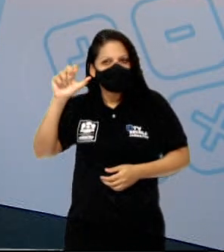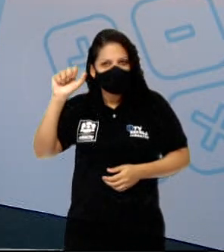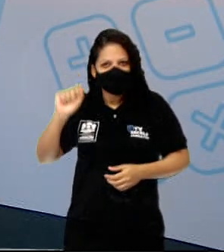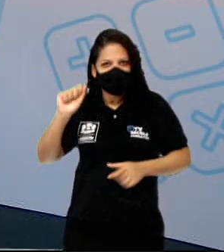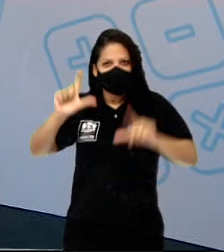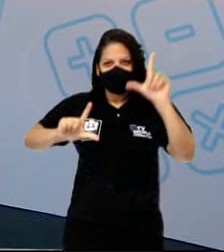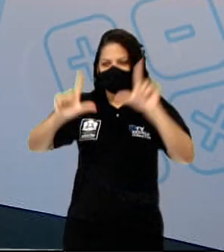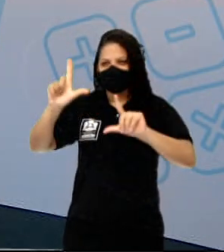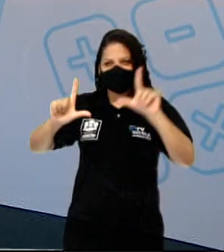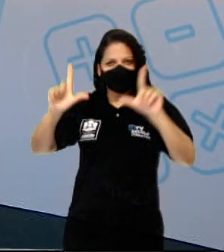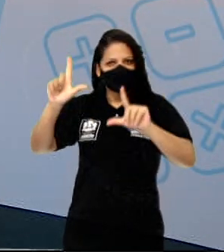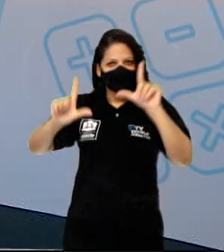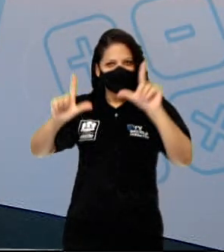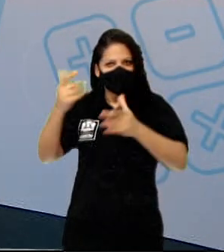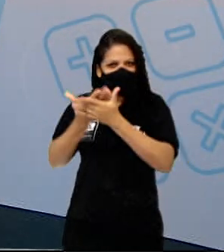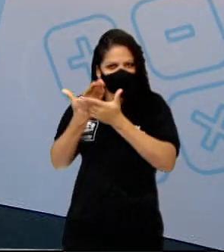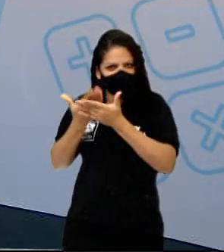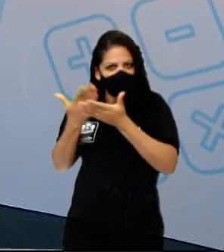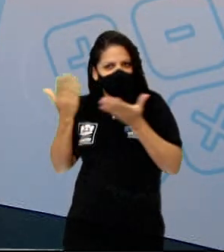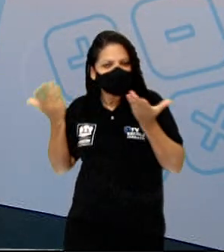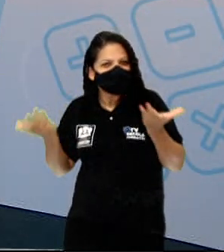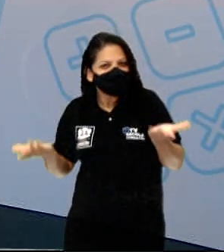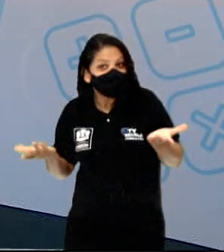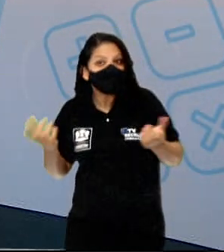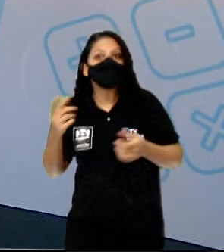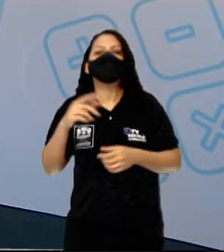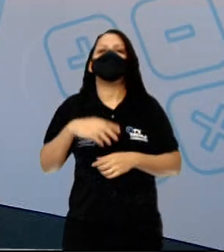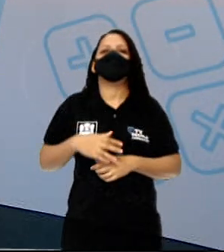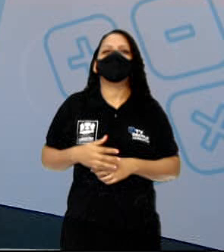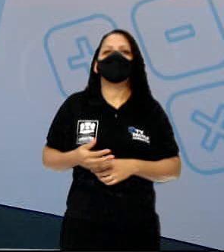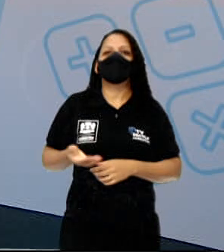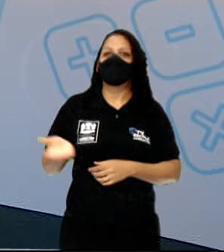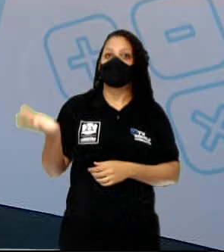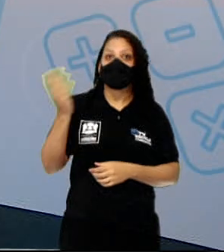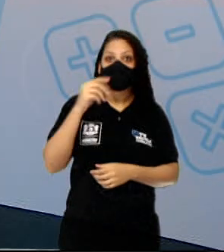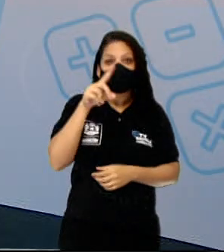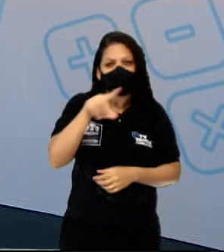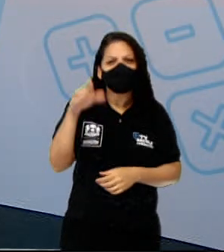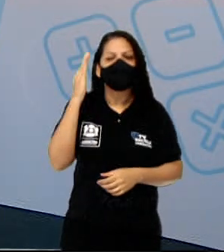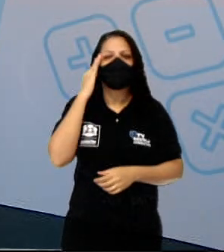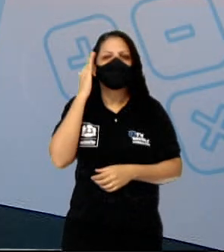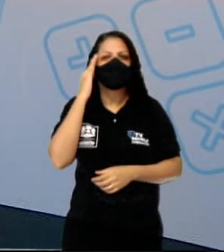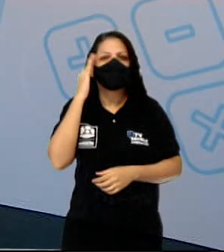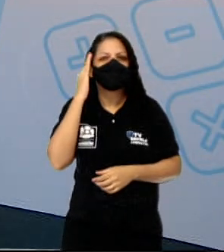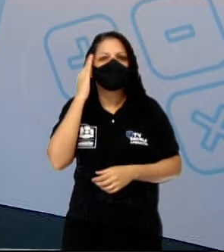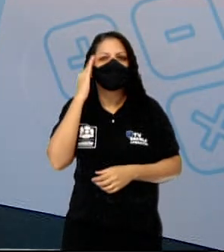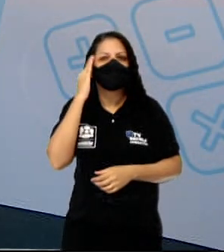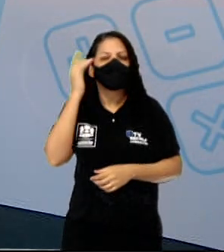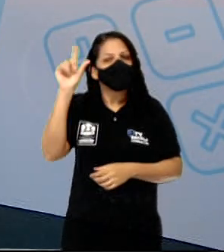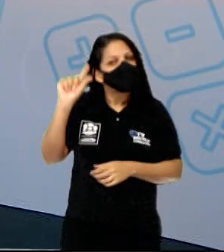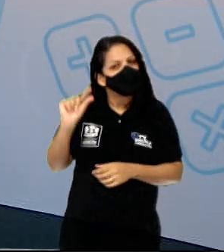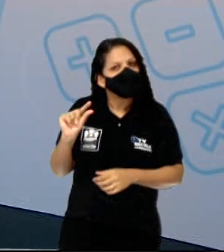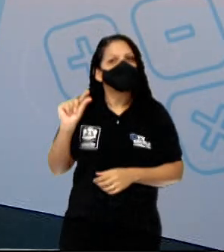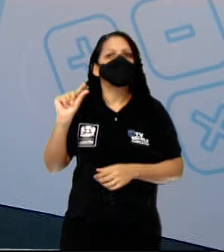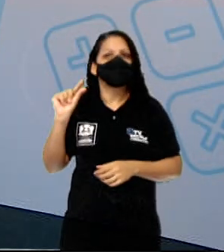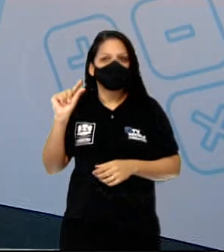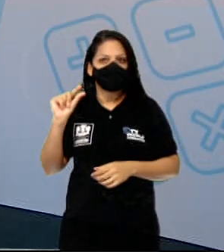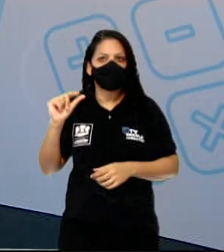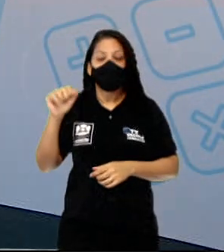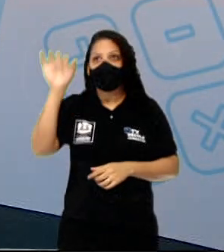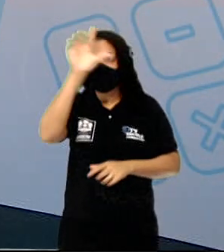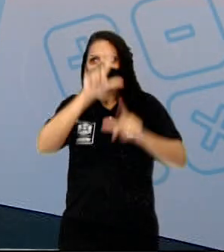assunto vai ser incrível, tenho certeza que vai te ajudar a entender um pouco sobre as paisagens do nosso querido Brasil.